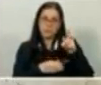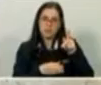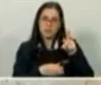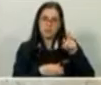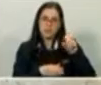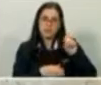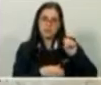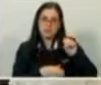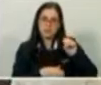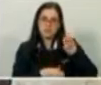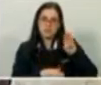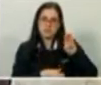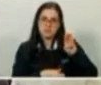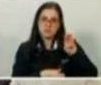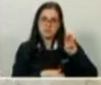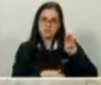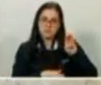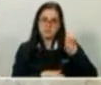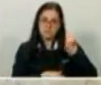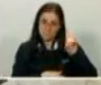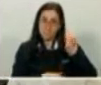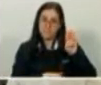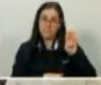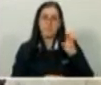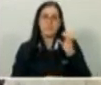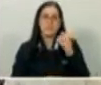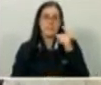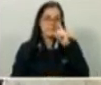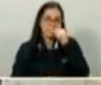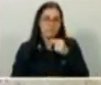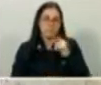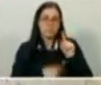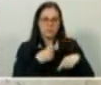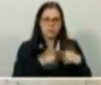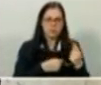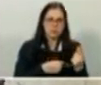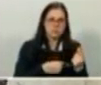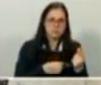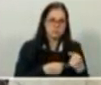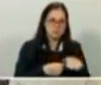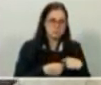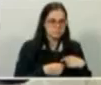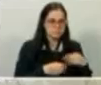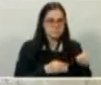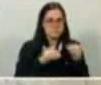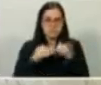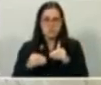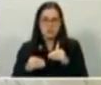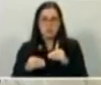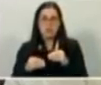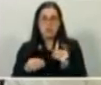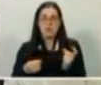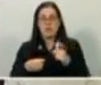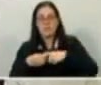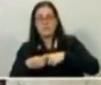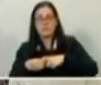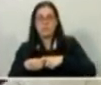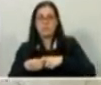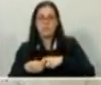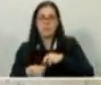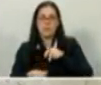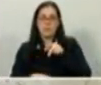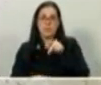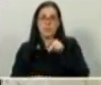E depois, há cinco anos atrás, eu me filiei ao Partido Verde. E durante esse período todo aqui na